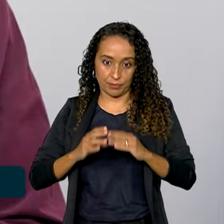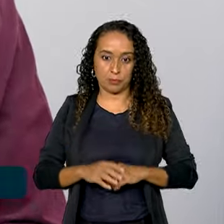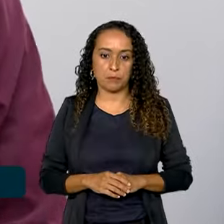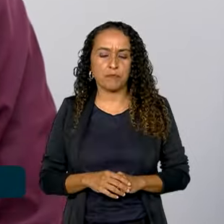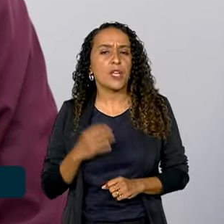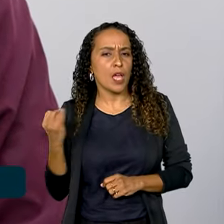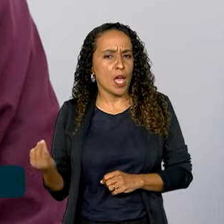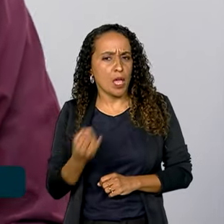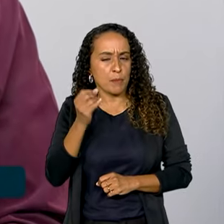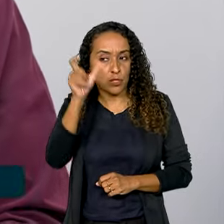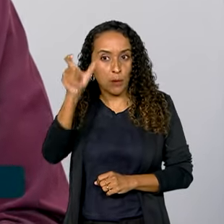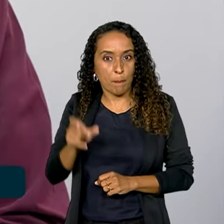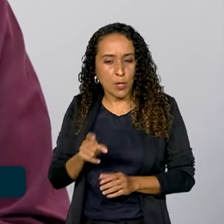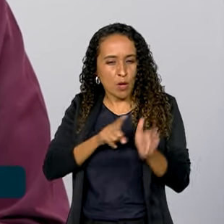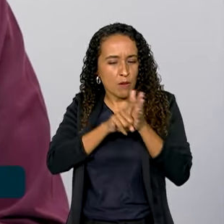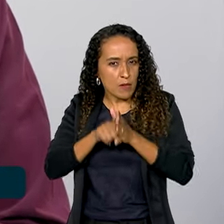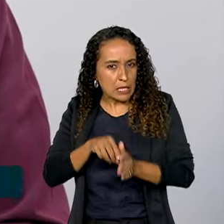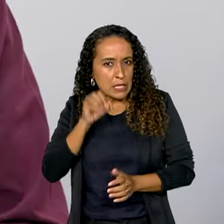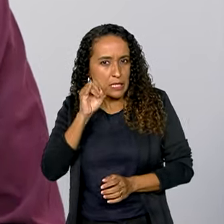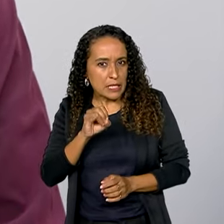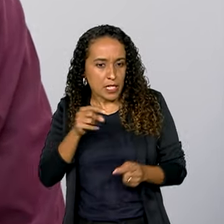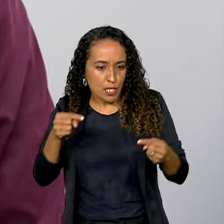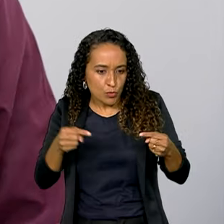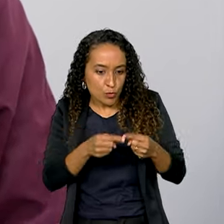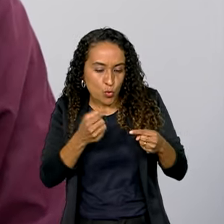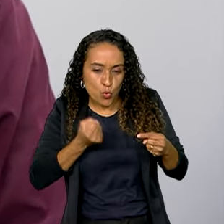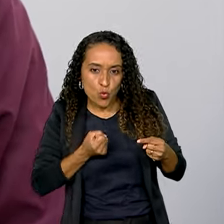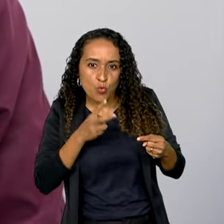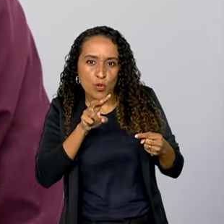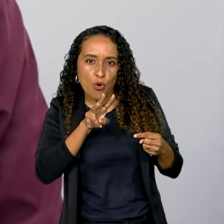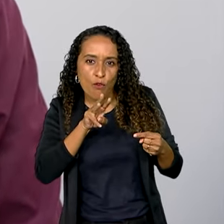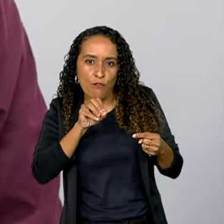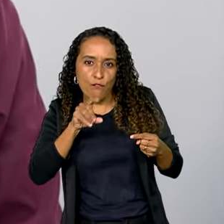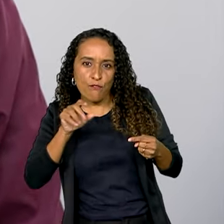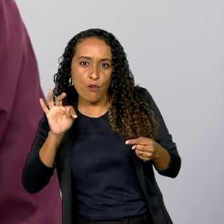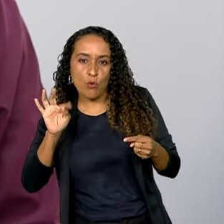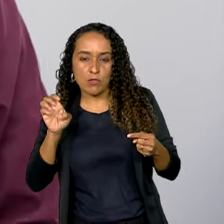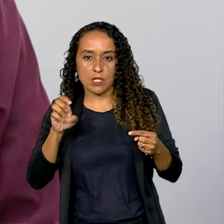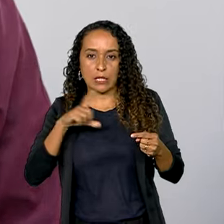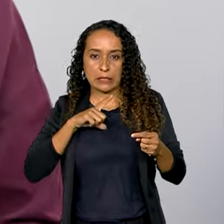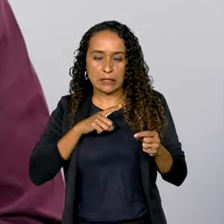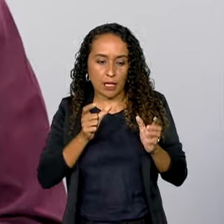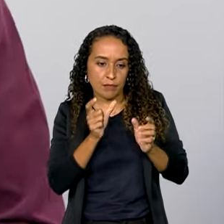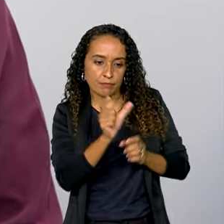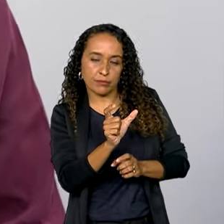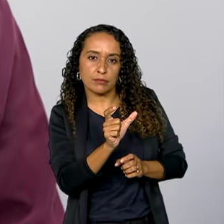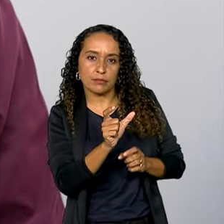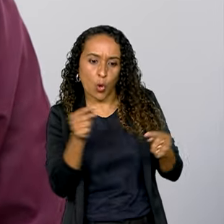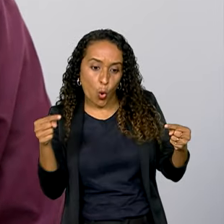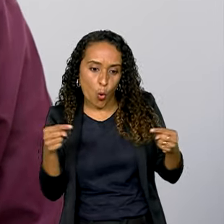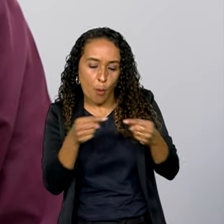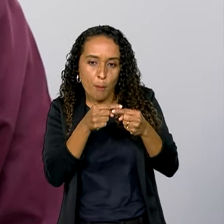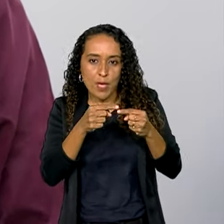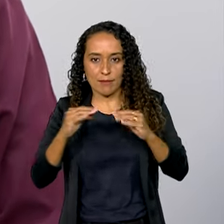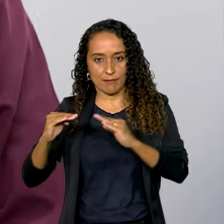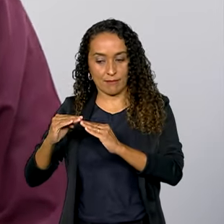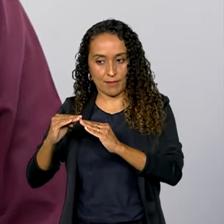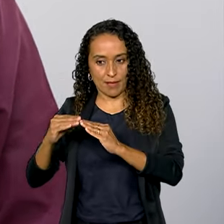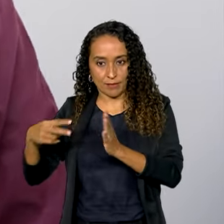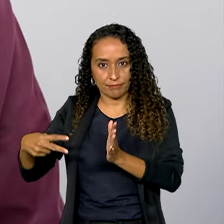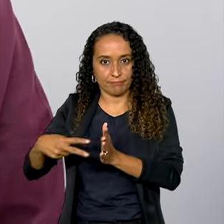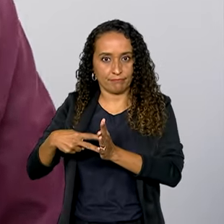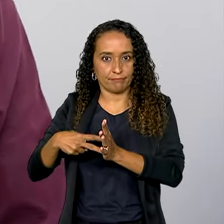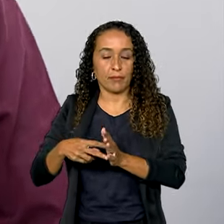importante o consumidor verificar se aquela voltagem oferecida no componente, no equipamento, está de acordo com a sua residência.